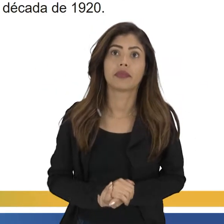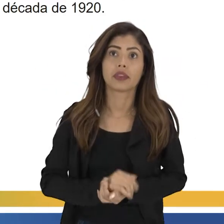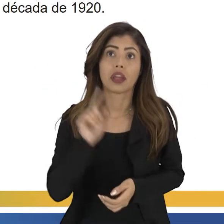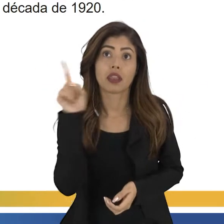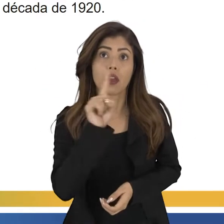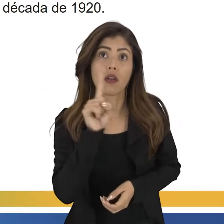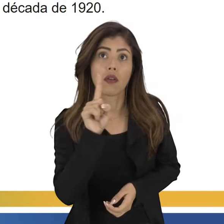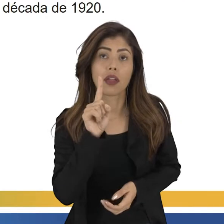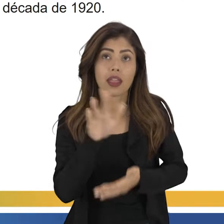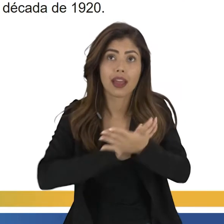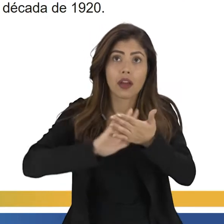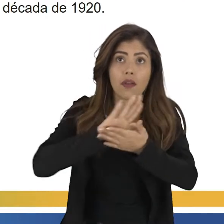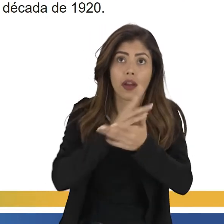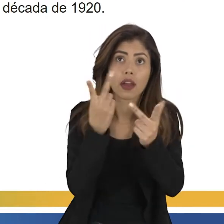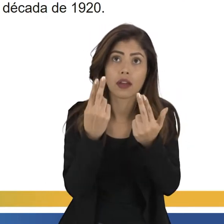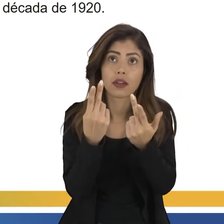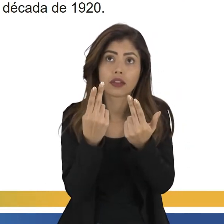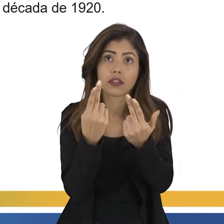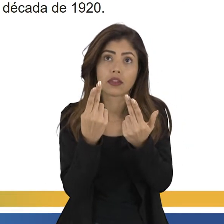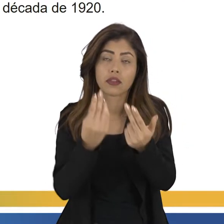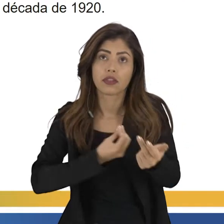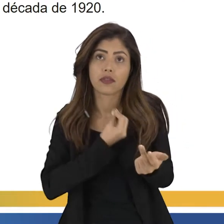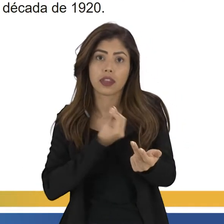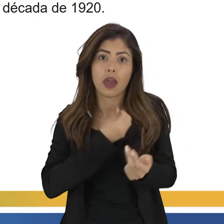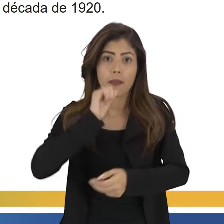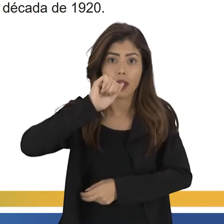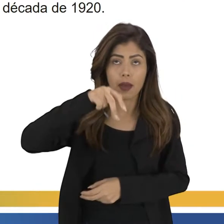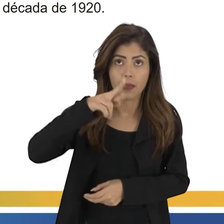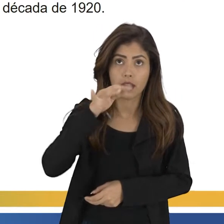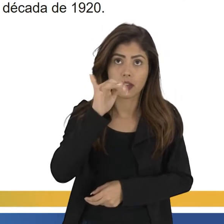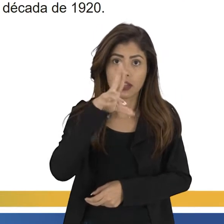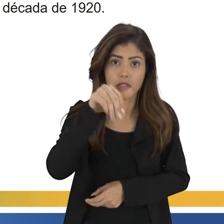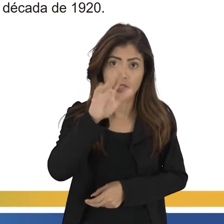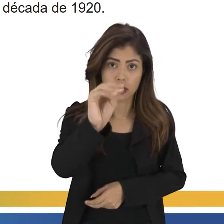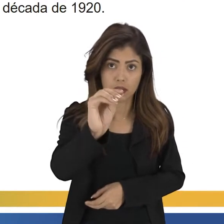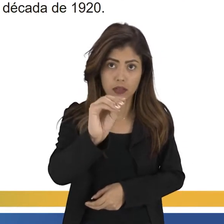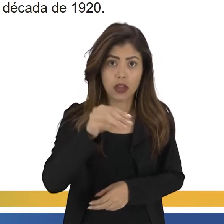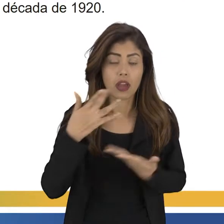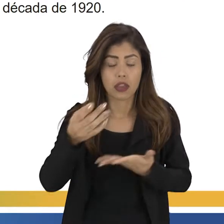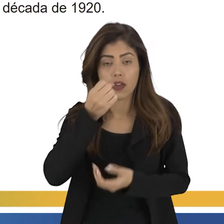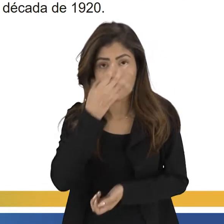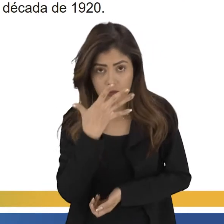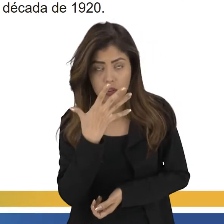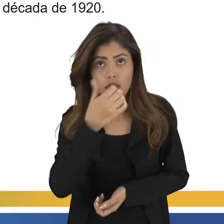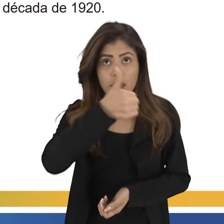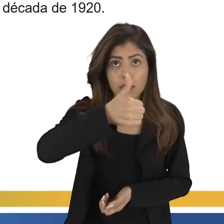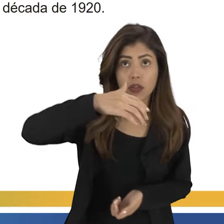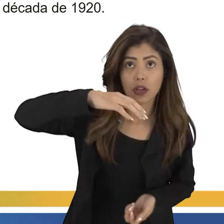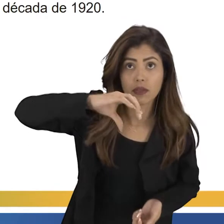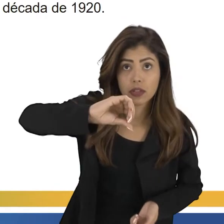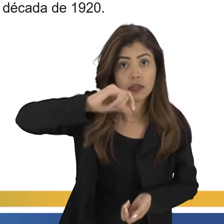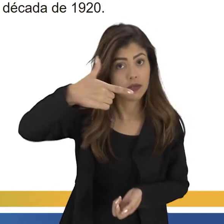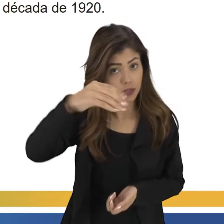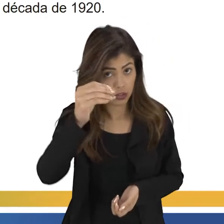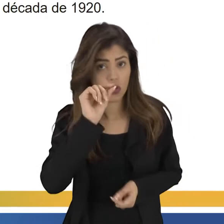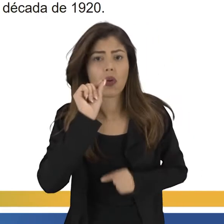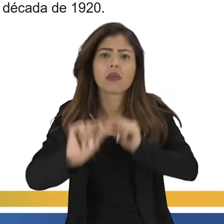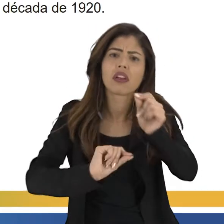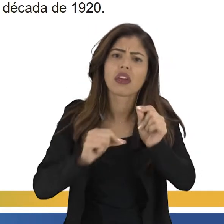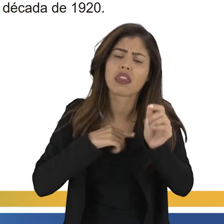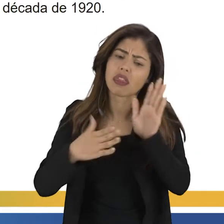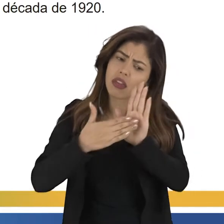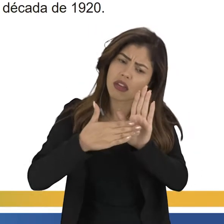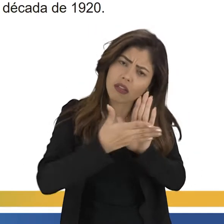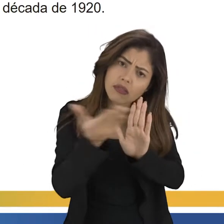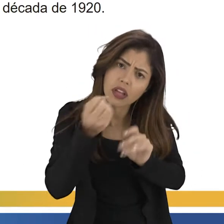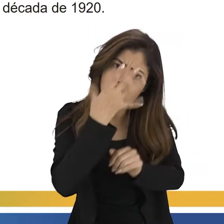Não há nada igual ao estilo de vida americano, né? E, aí, então, essa fotografia é de 1920. Então, o que a gente tem?